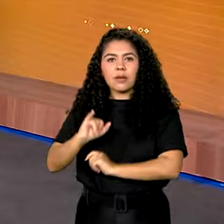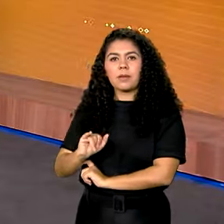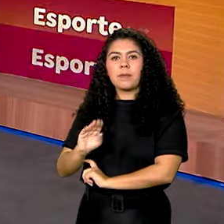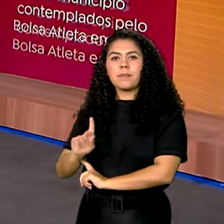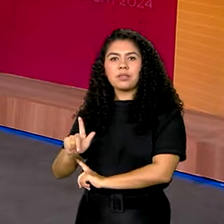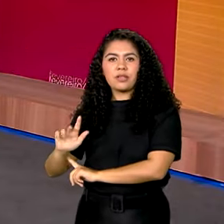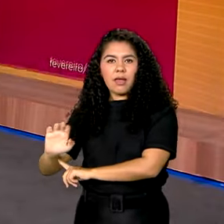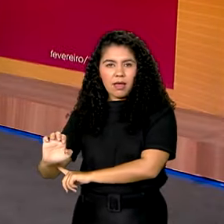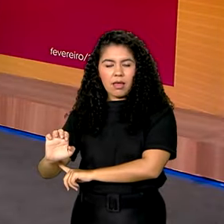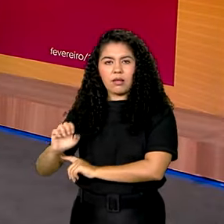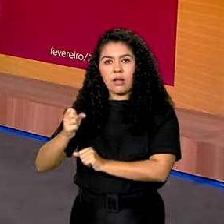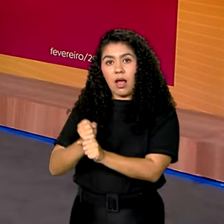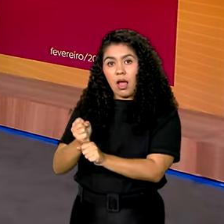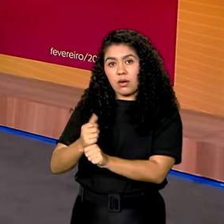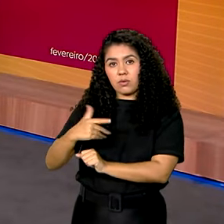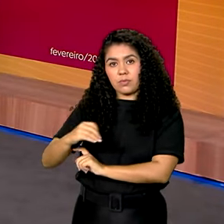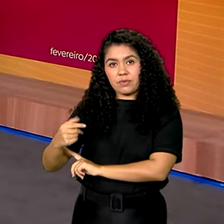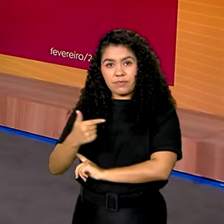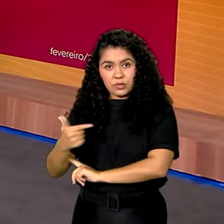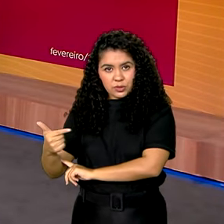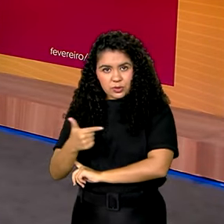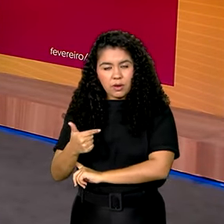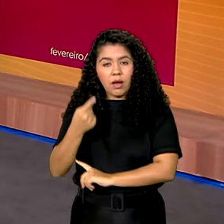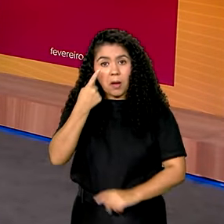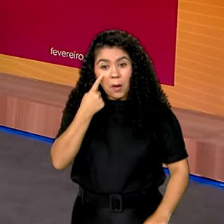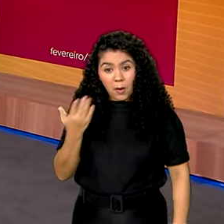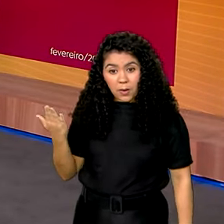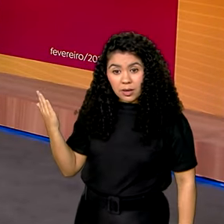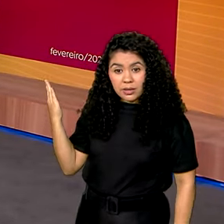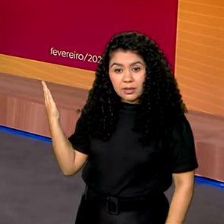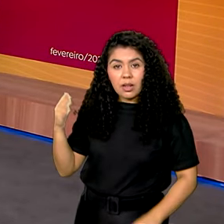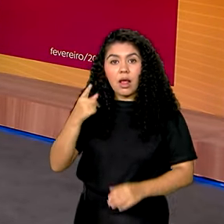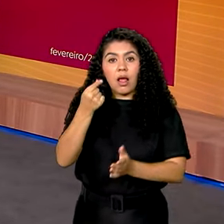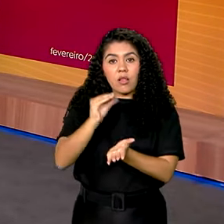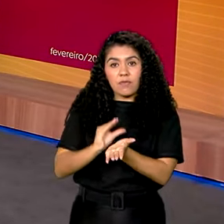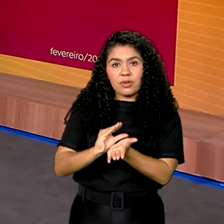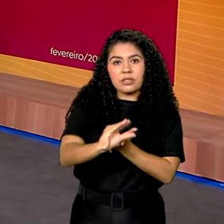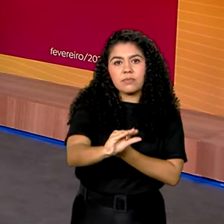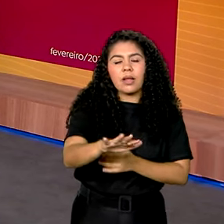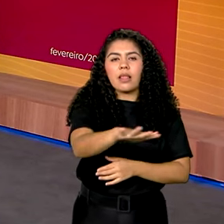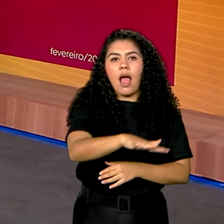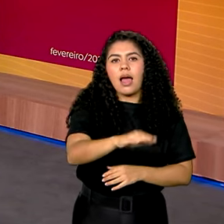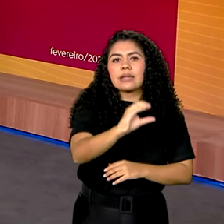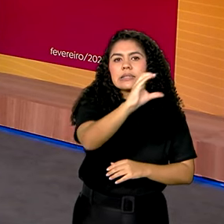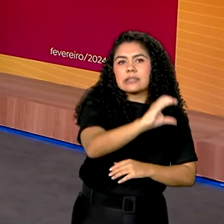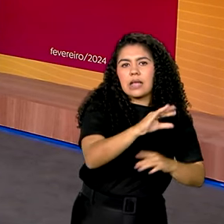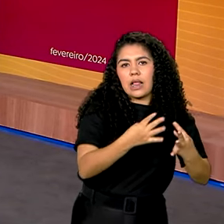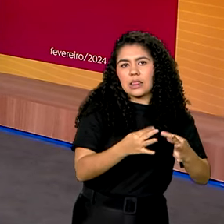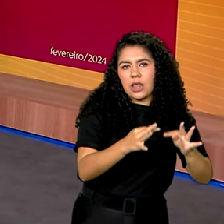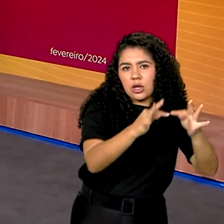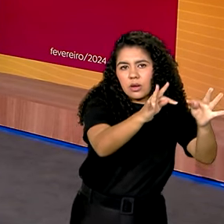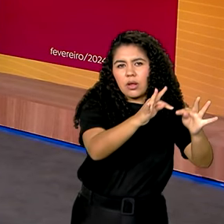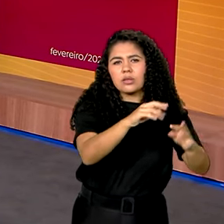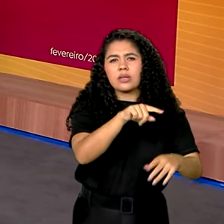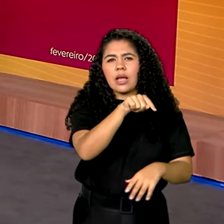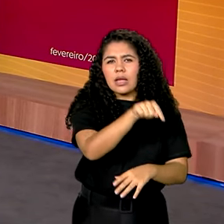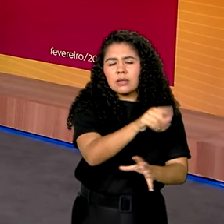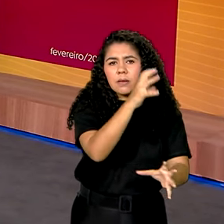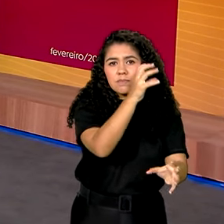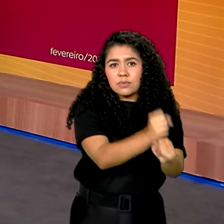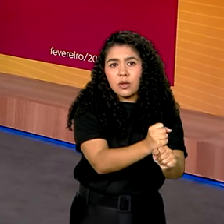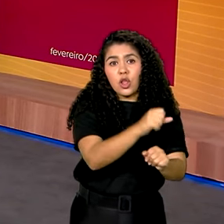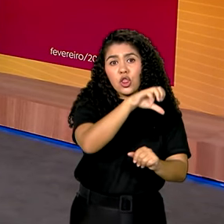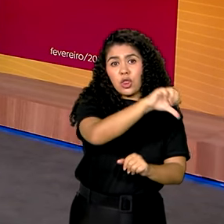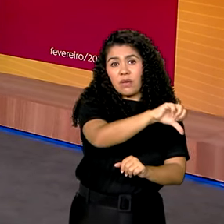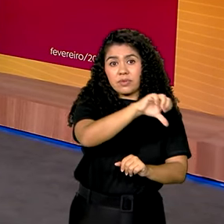2022. Aí você vê na sua tela investimentos em ciência e tecnologia. São mais de 99